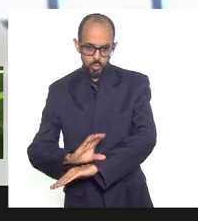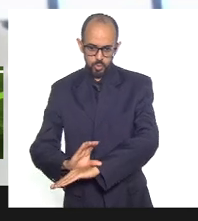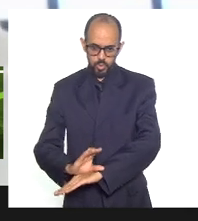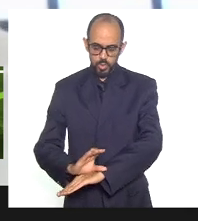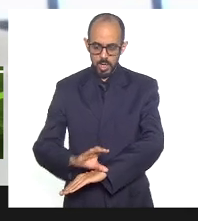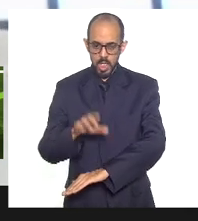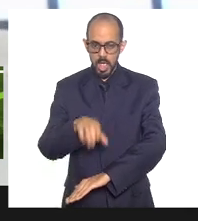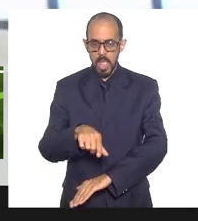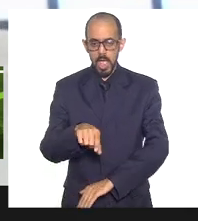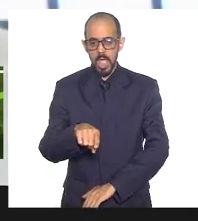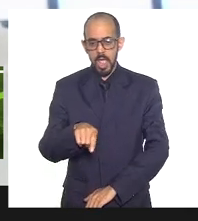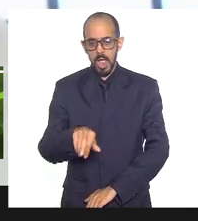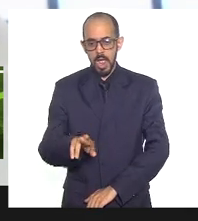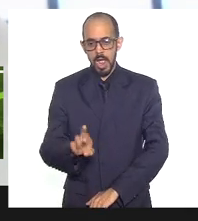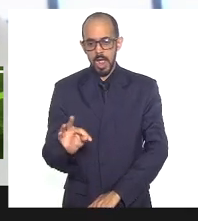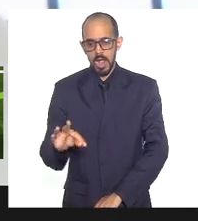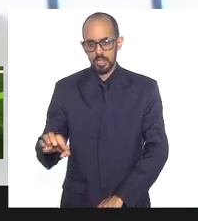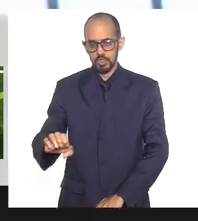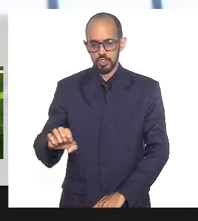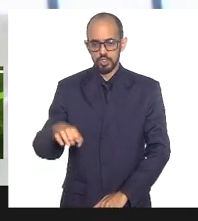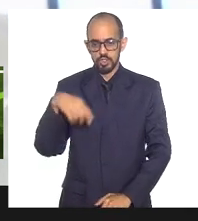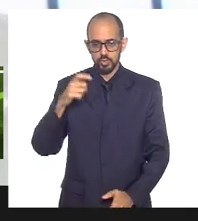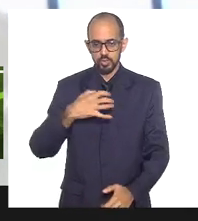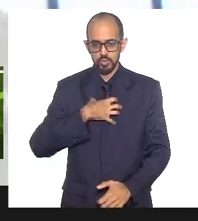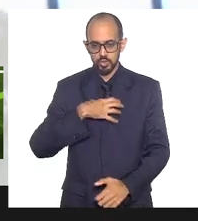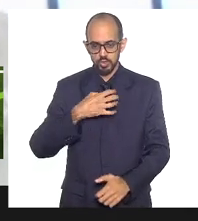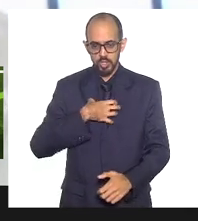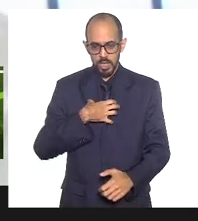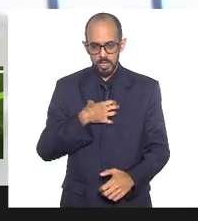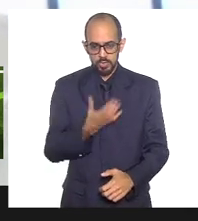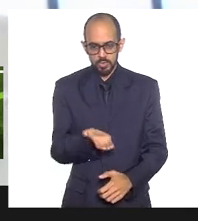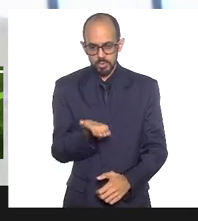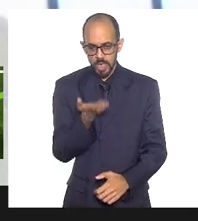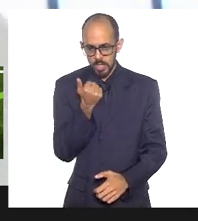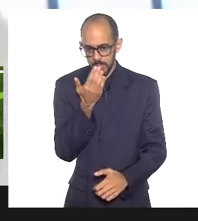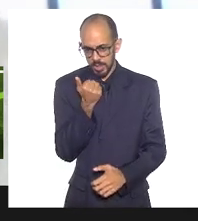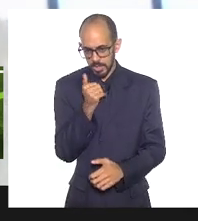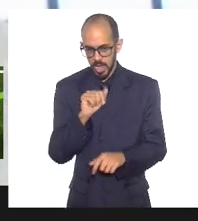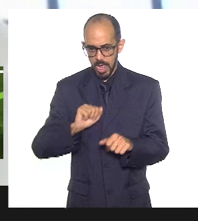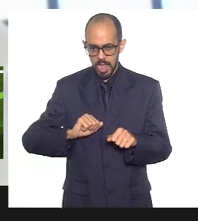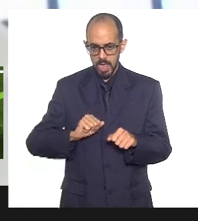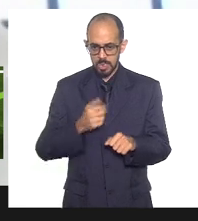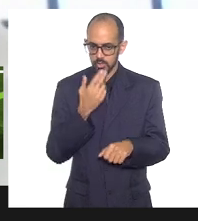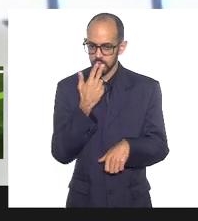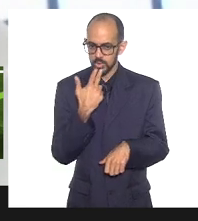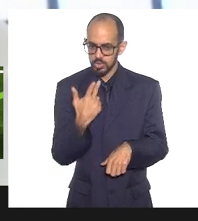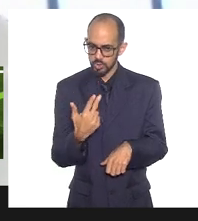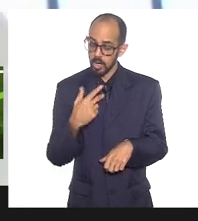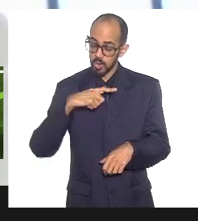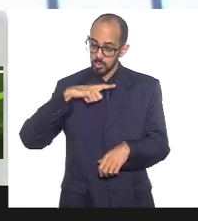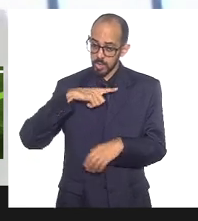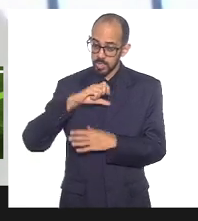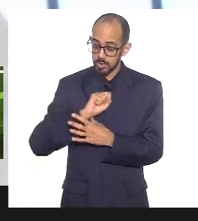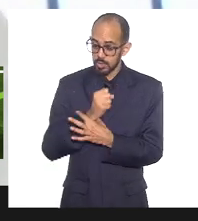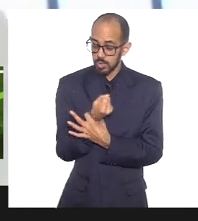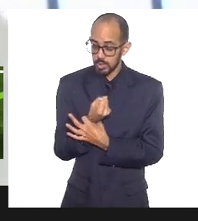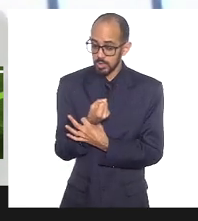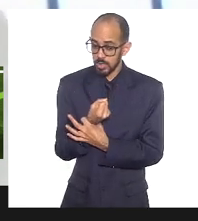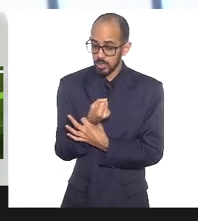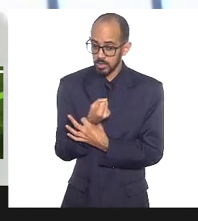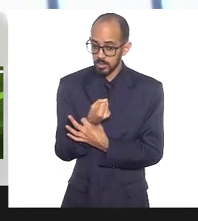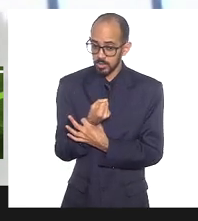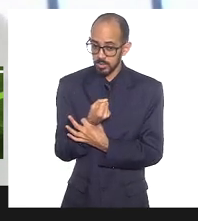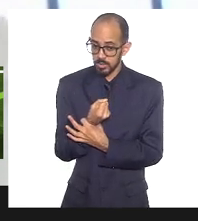uma arte, uma maneira de se alimentar, uma segurança alimentar e nutricional, uma religião que